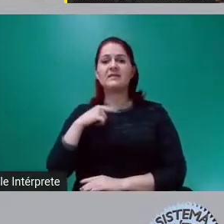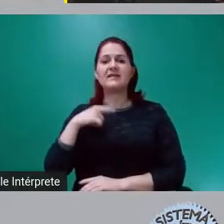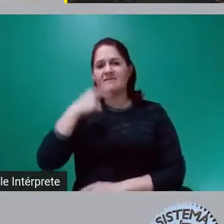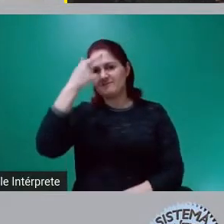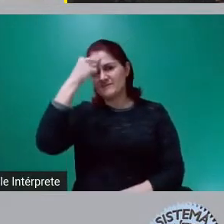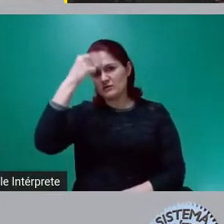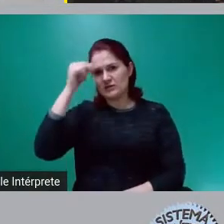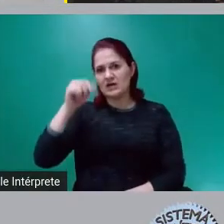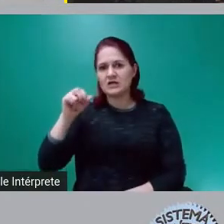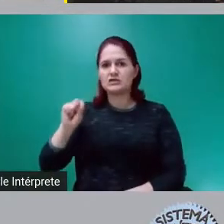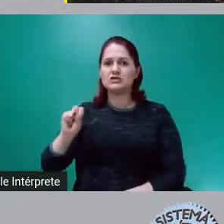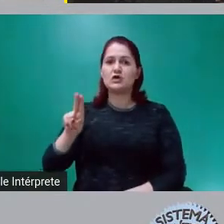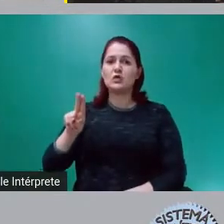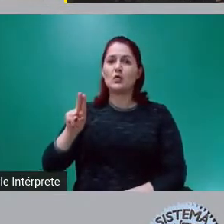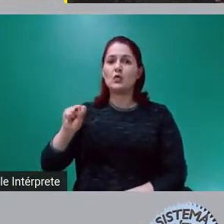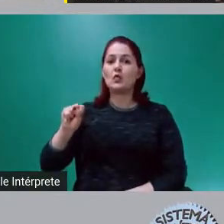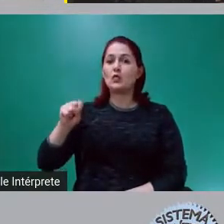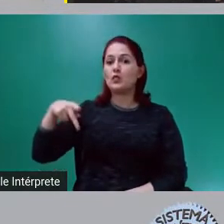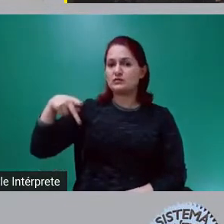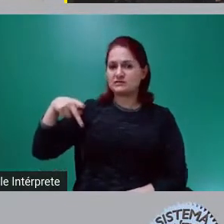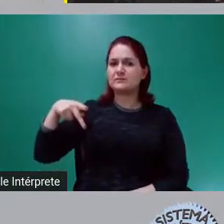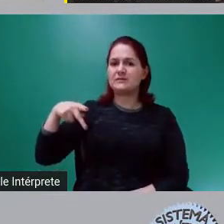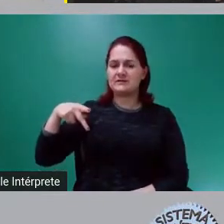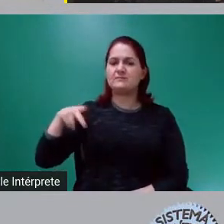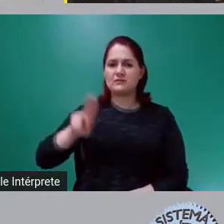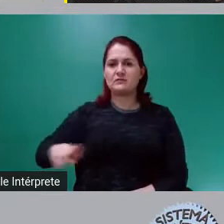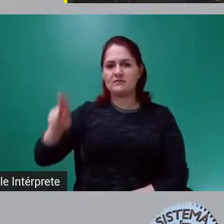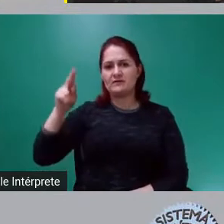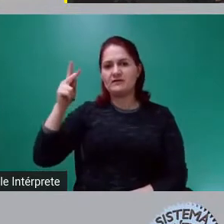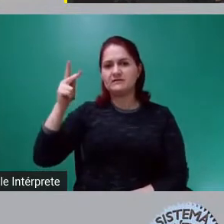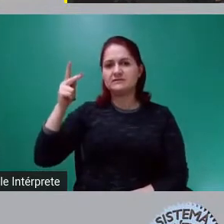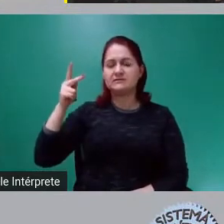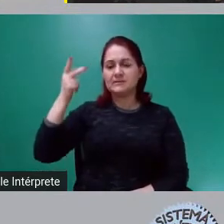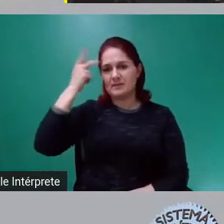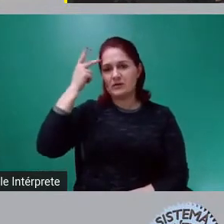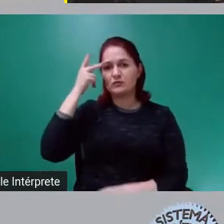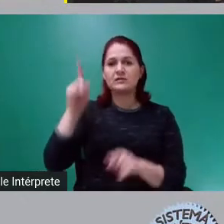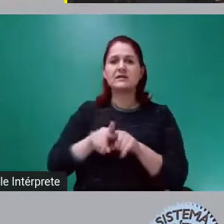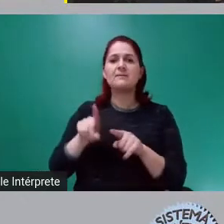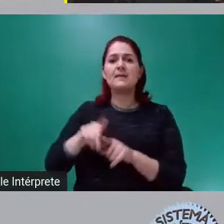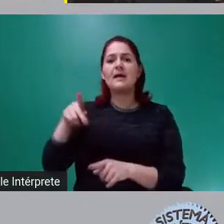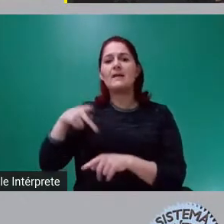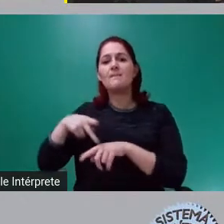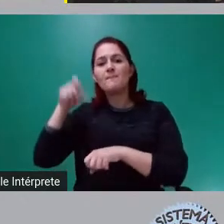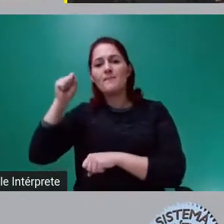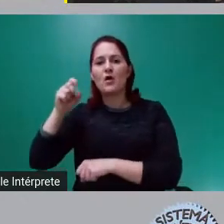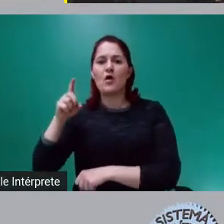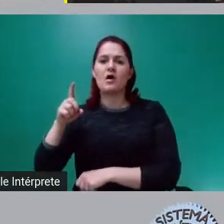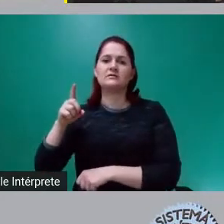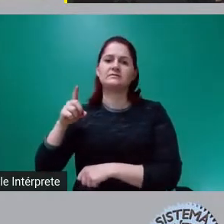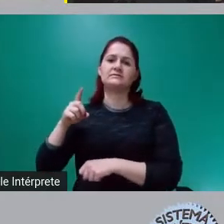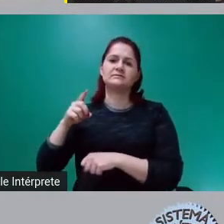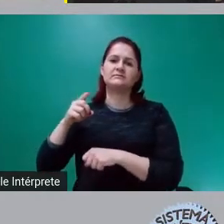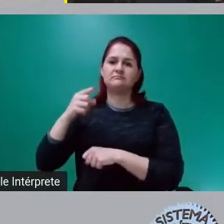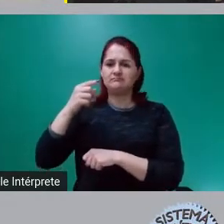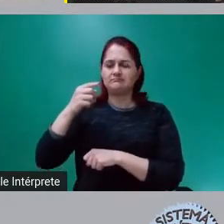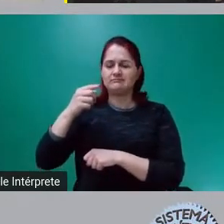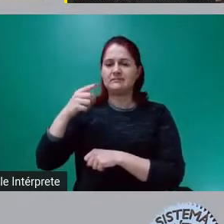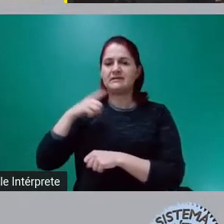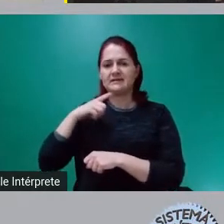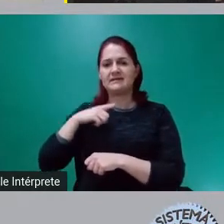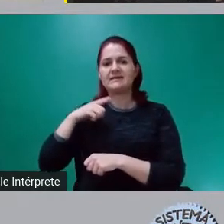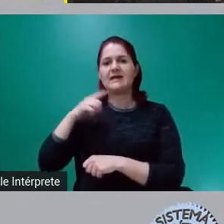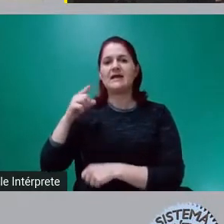na Universidade de Paris, Dófim, defendeu seu doutorado no Instituto de